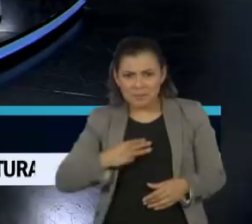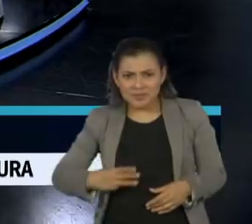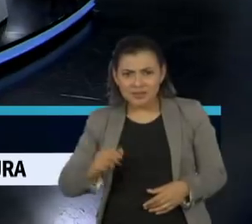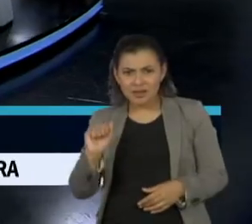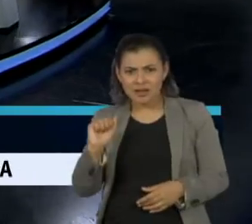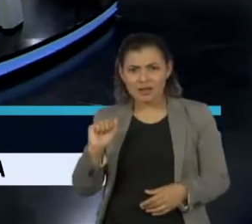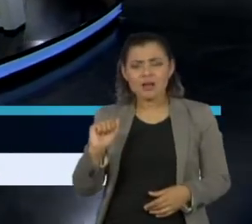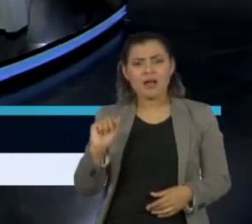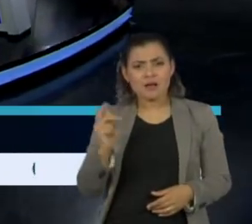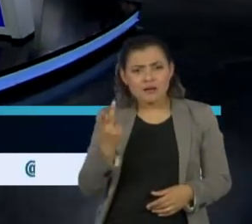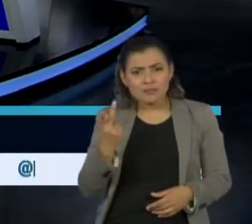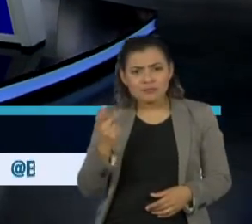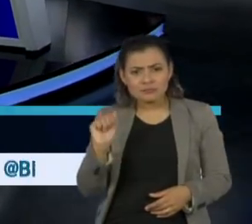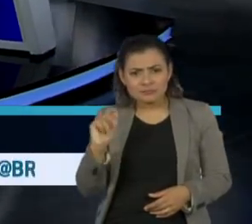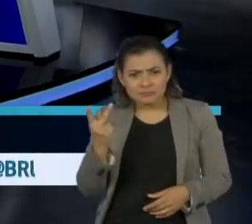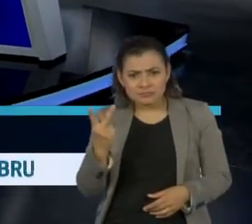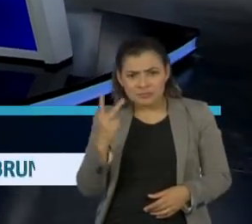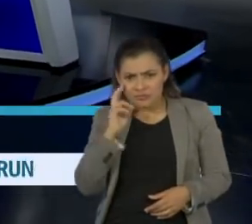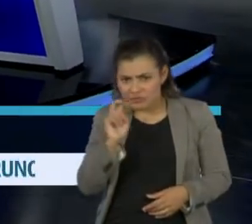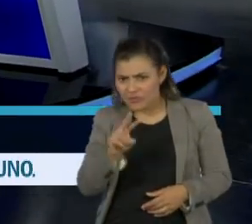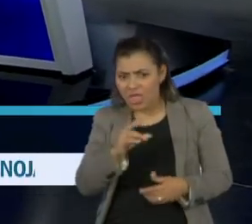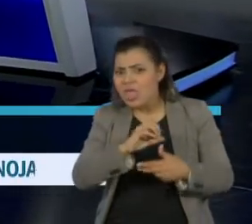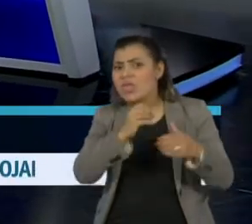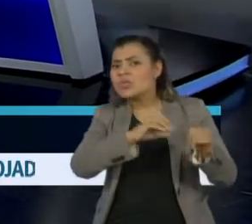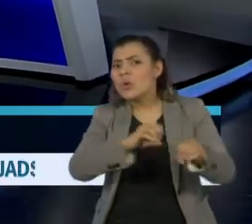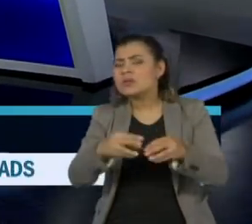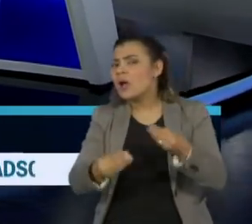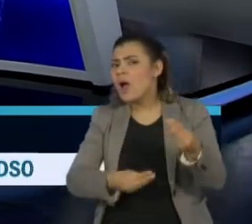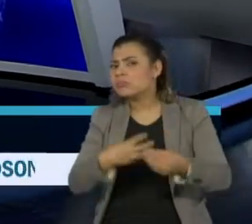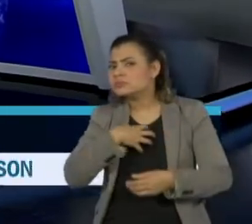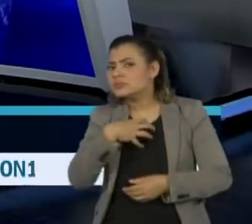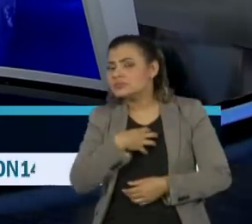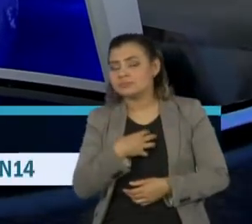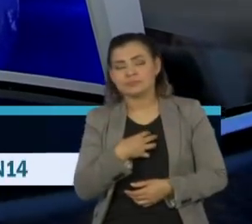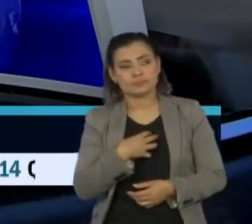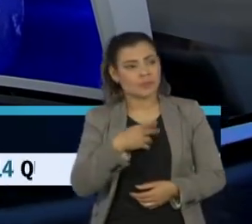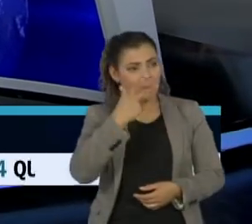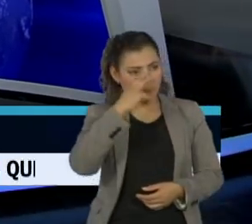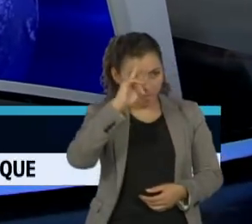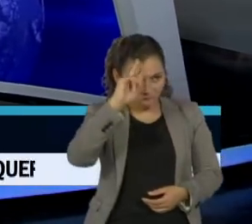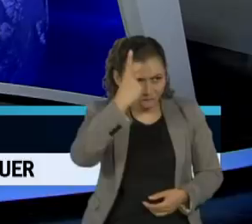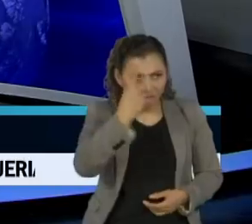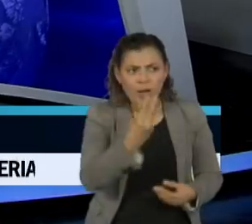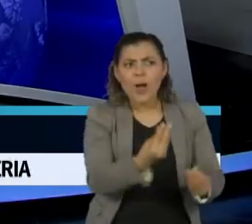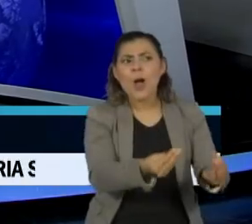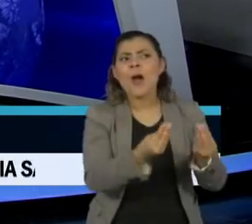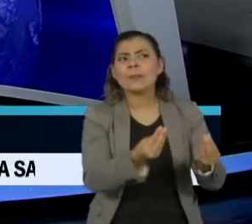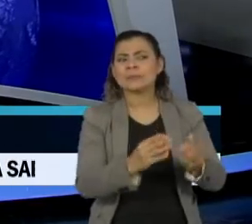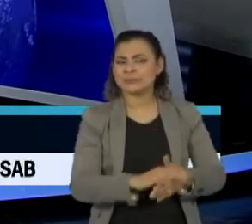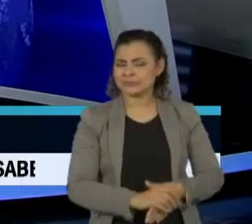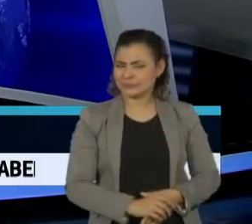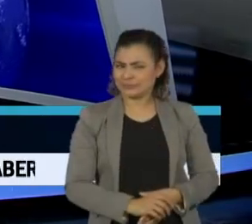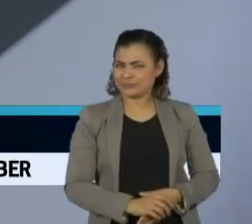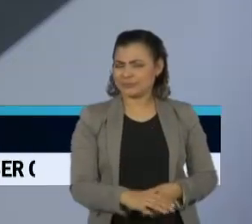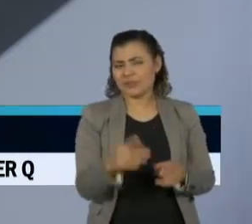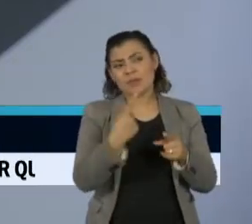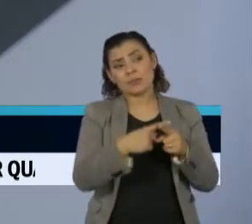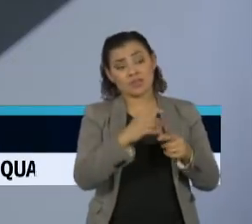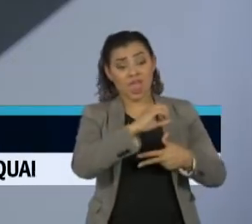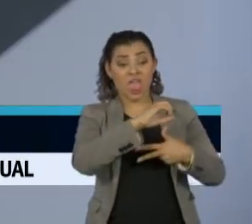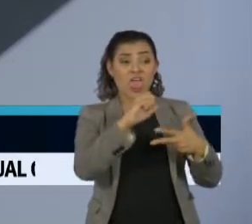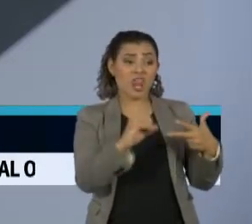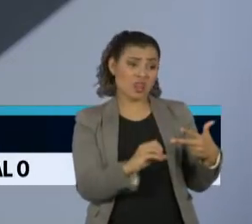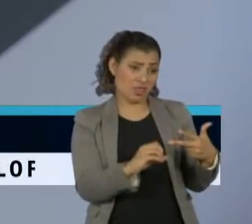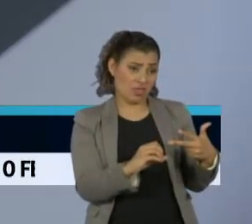adiar o Enem, Patrícia? Olha, a não ser que ele tenha tido uma mudança de ideia repentina, né? Porque ele até então estava falando, o Enem não